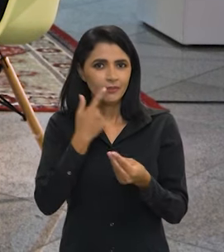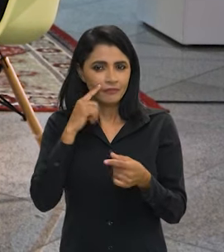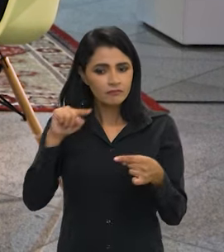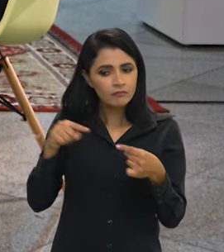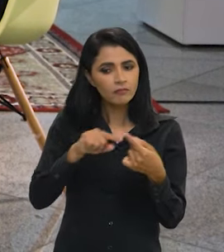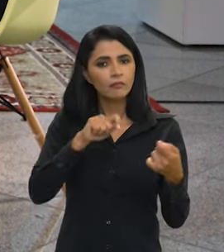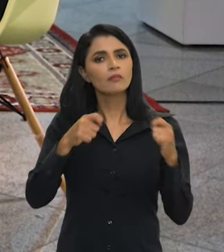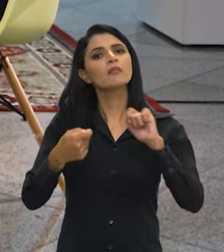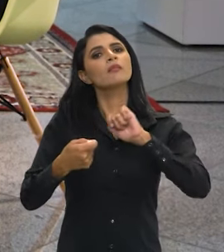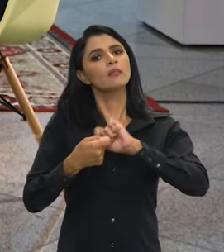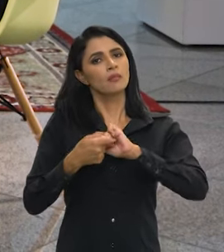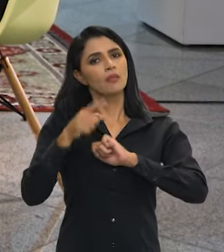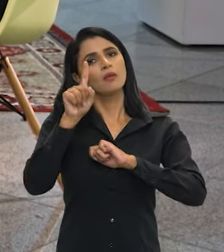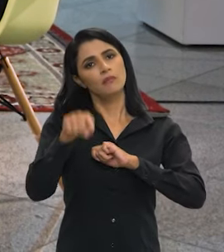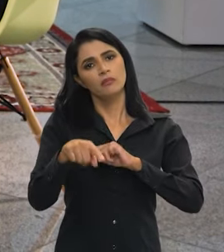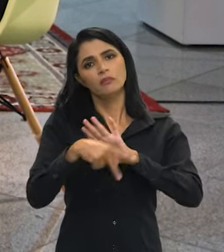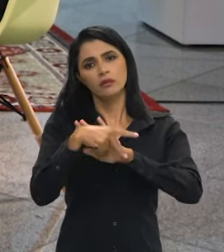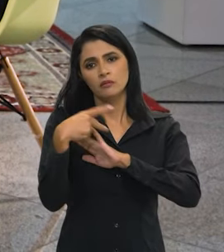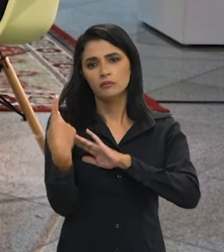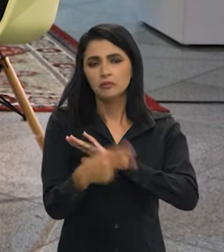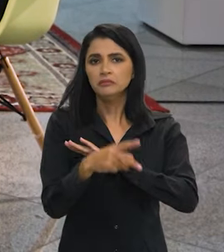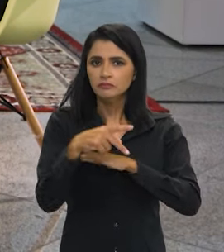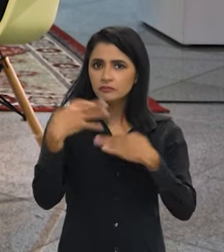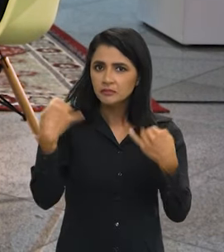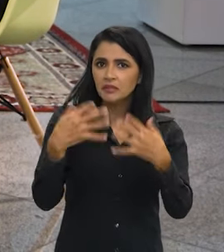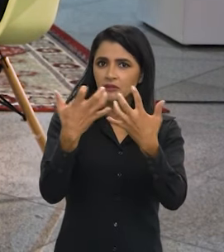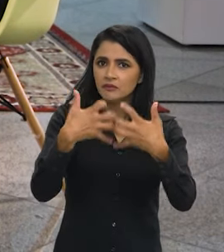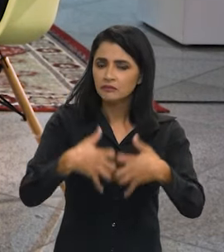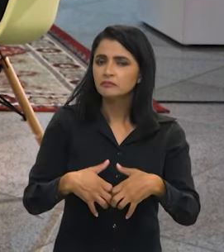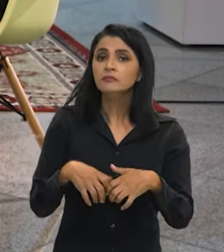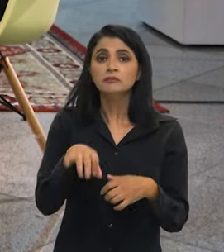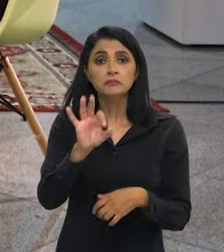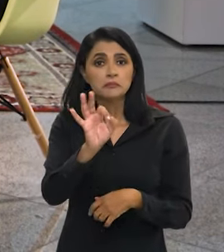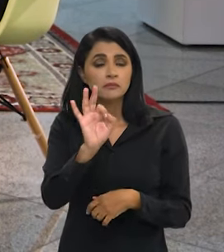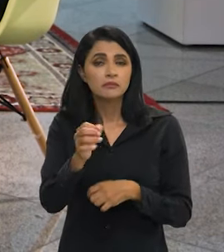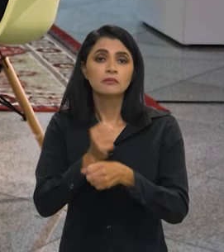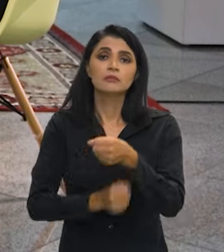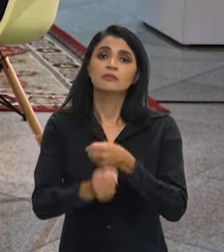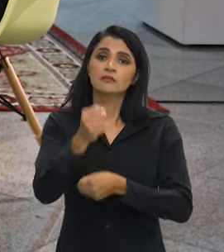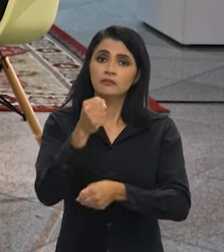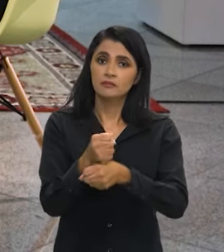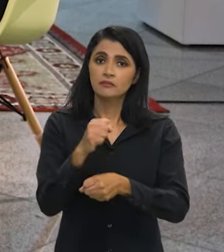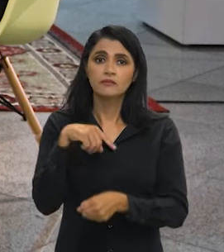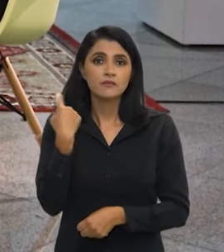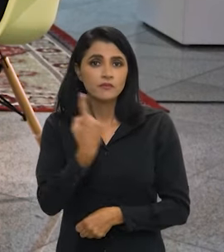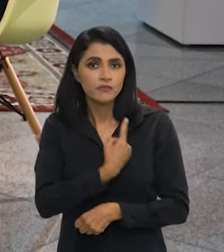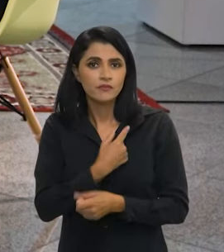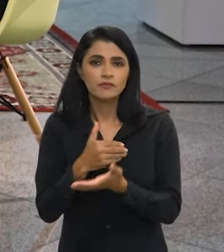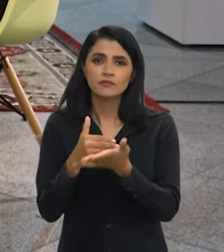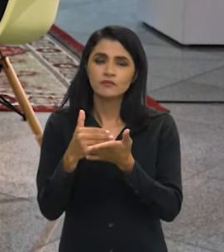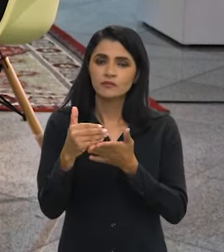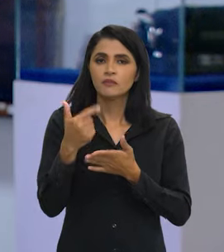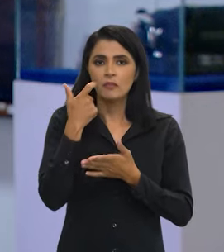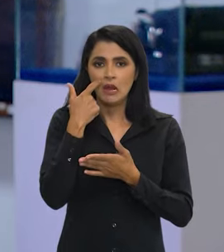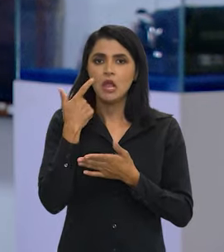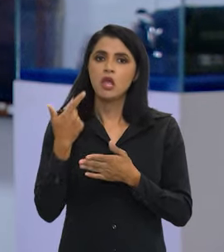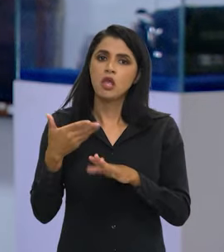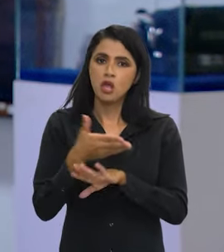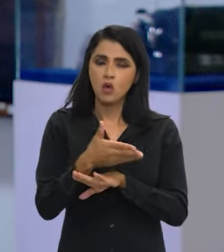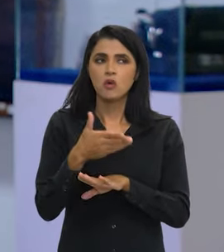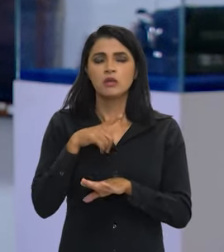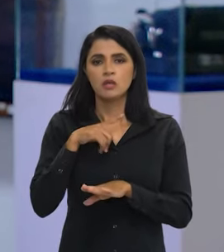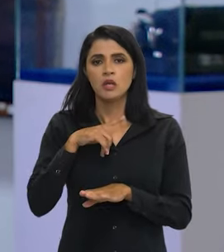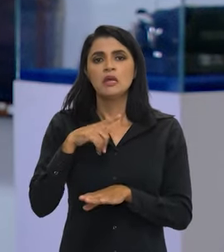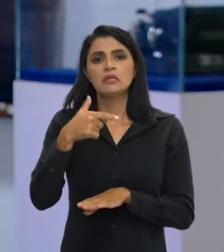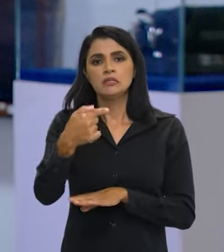adequar, né? O ateste médio veio para isso. E está funcionando? Está funcionando. Ano passado, nós começamos, eu